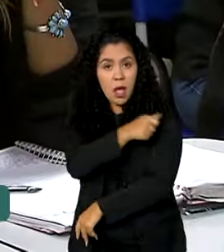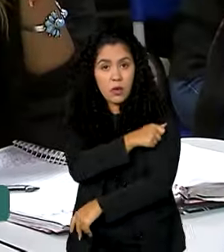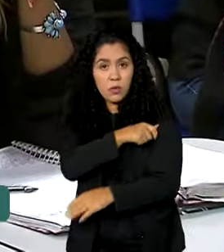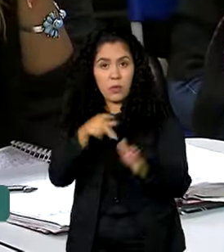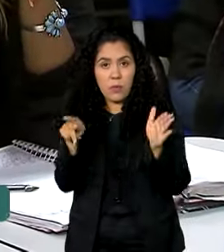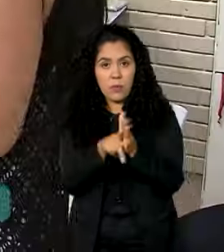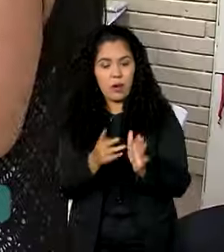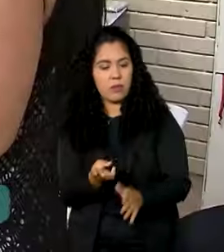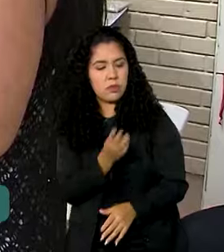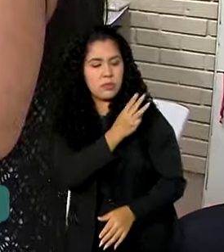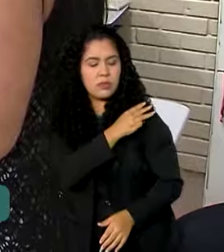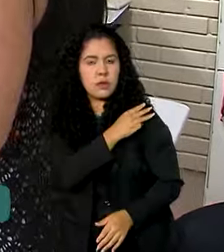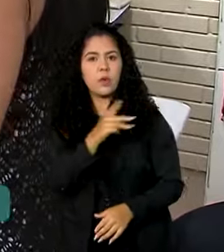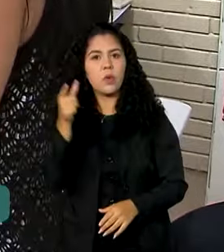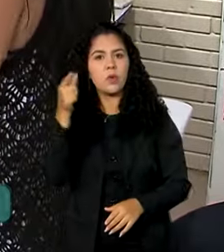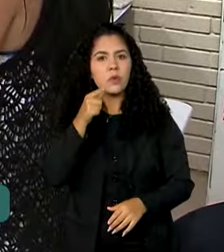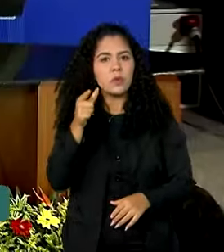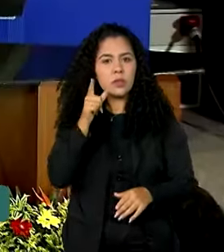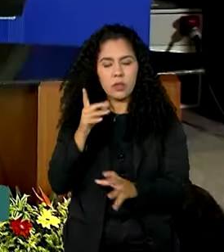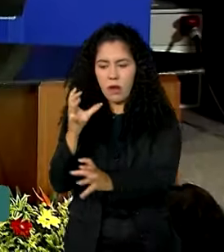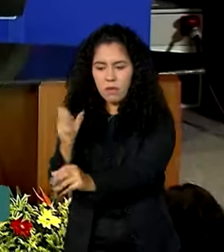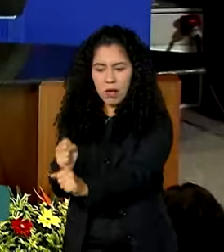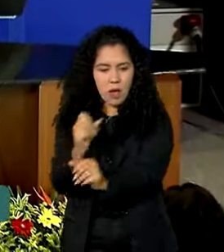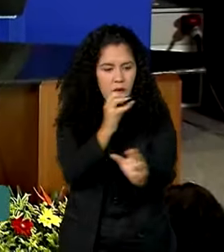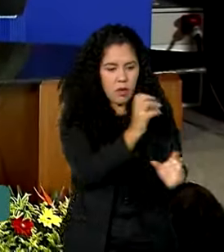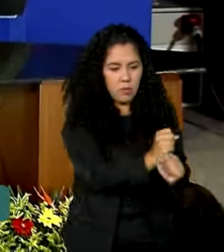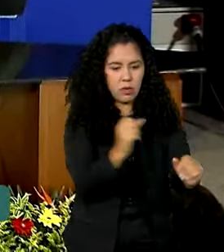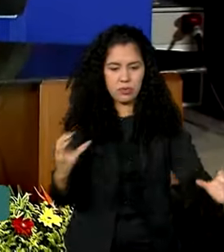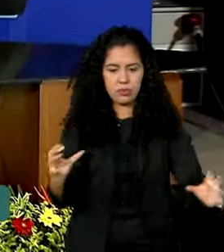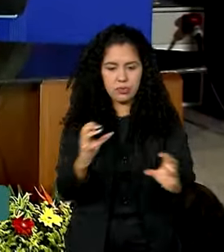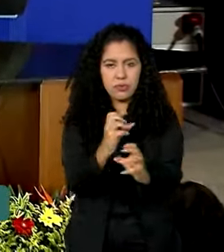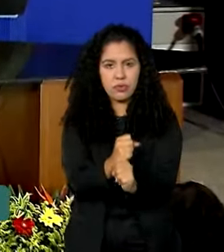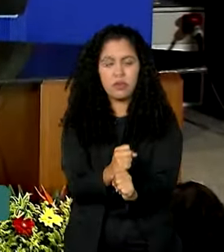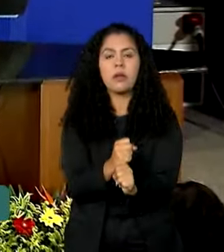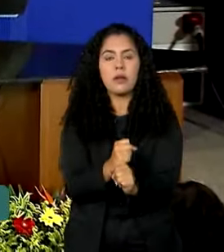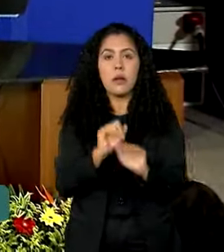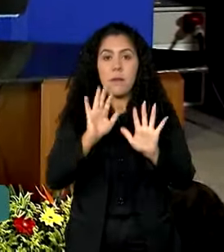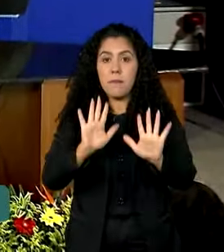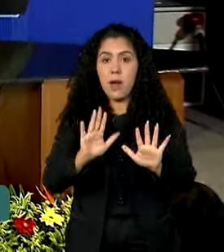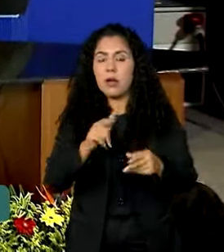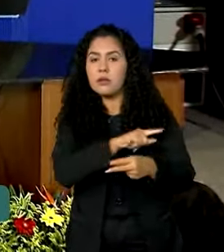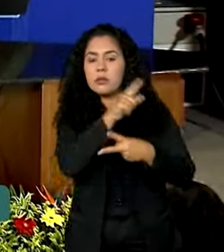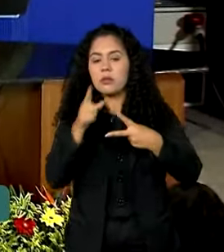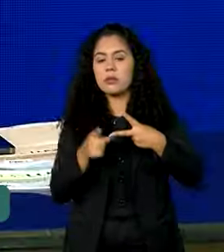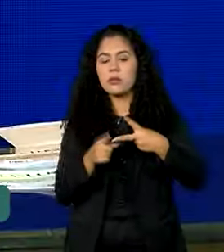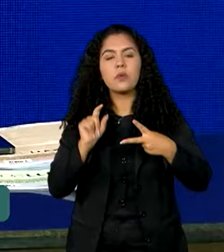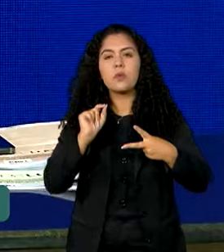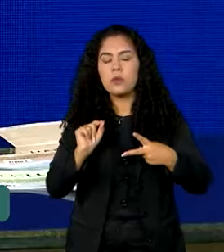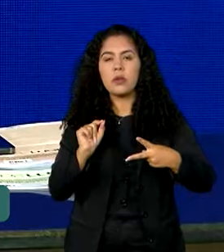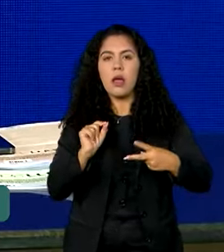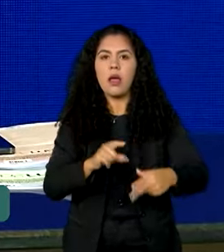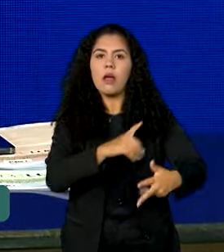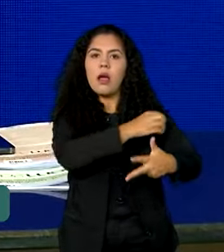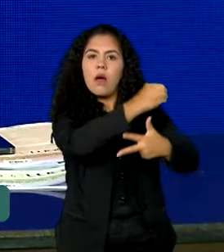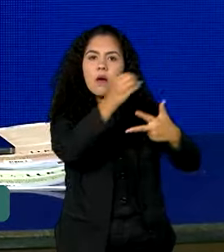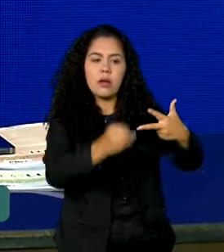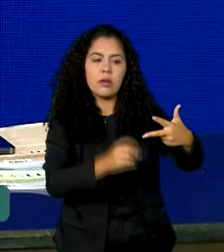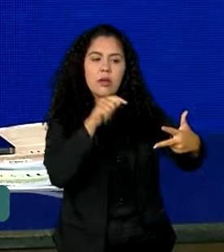tenham ambas as notas computadas. A outra é que o Enem volte a valer como